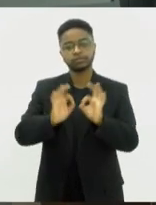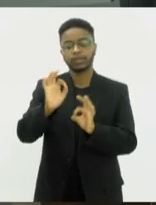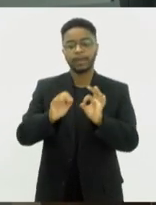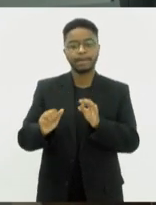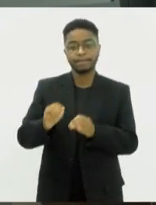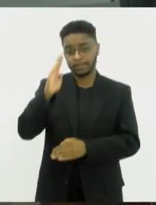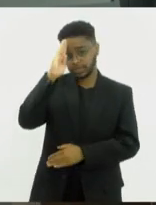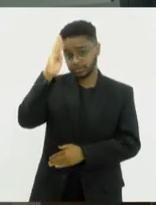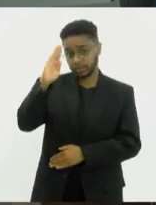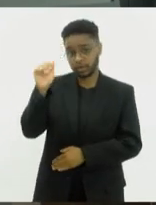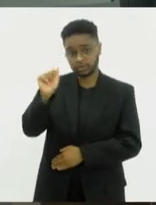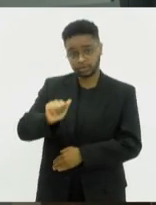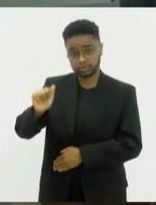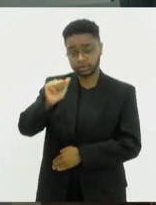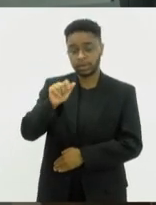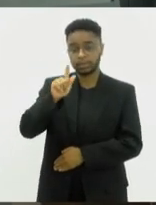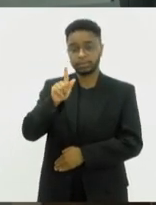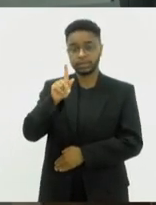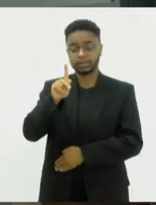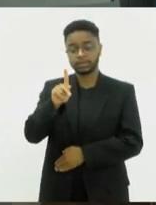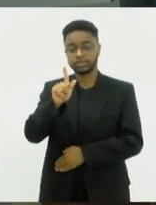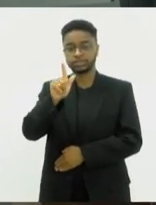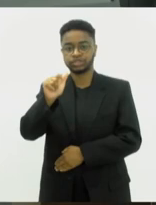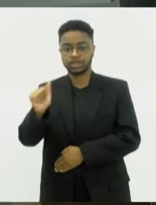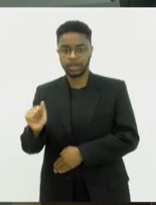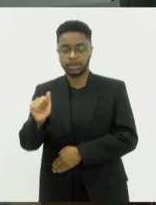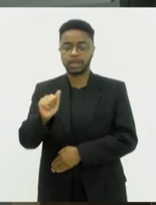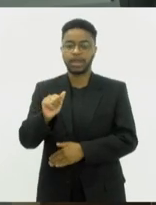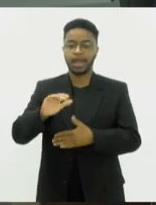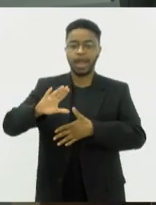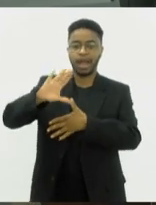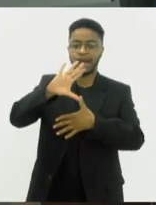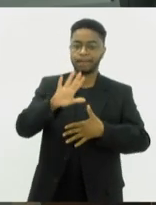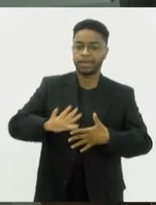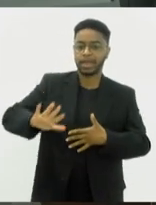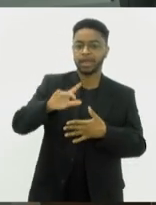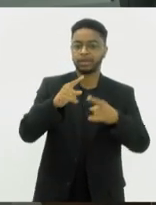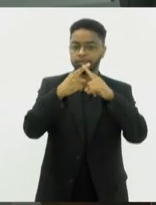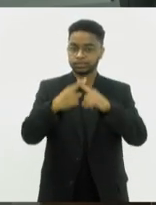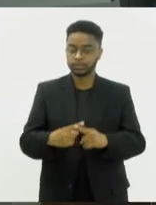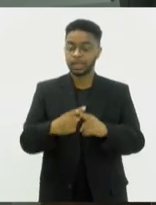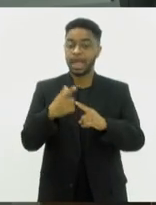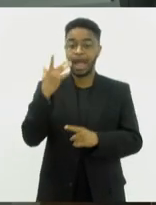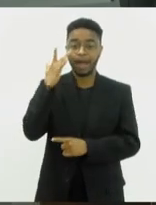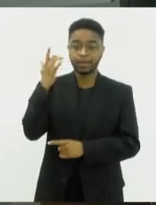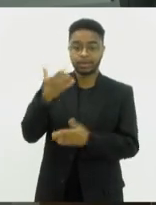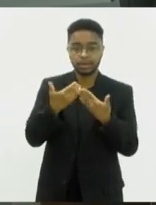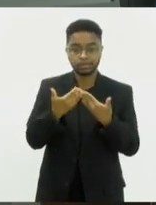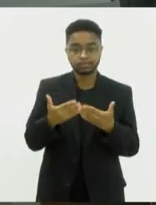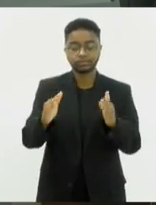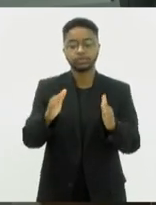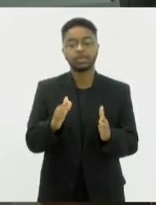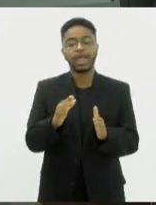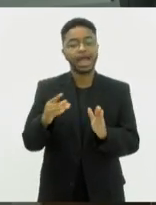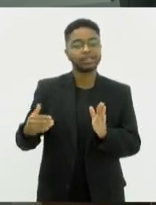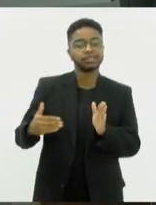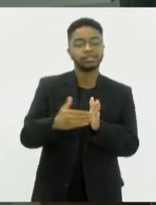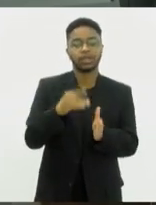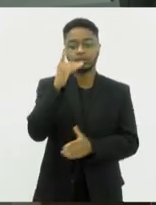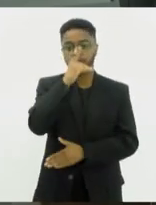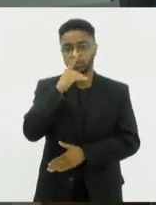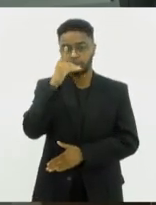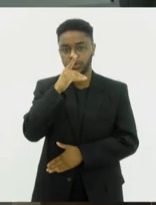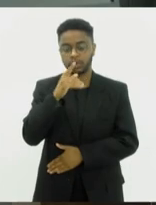esporte no mundo, a PGA Tour Américas. O aberto do Brasil começa amanhã e vai até domingo no campo de golfe